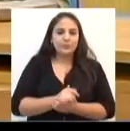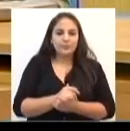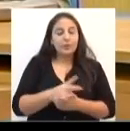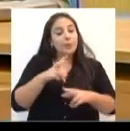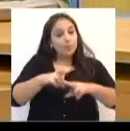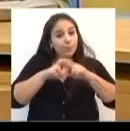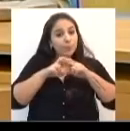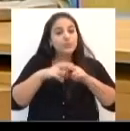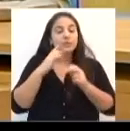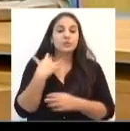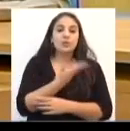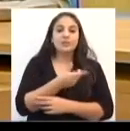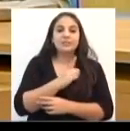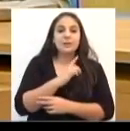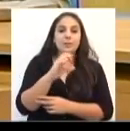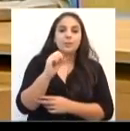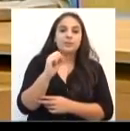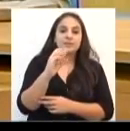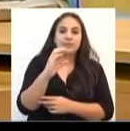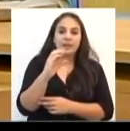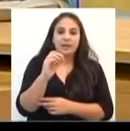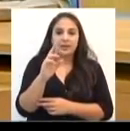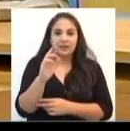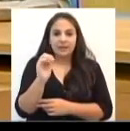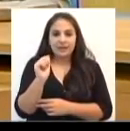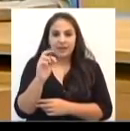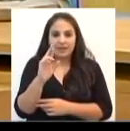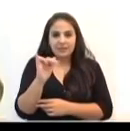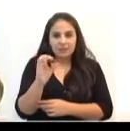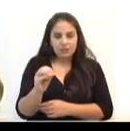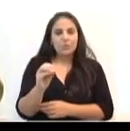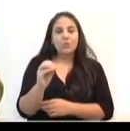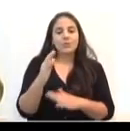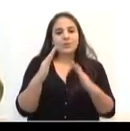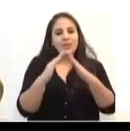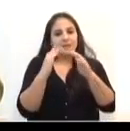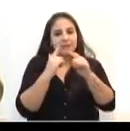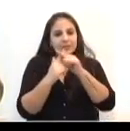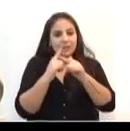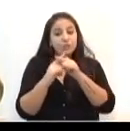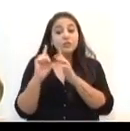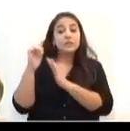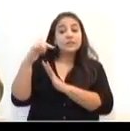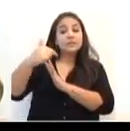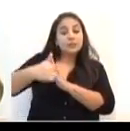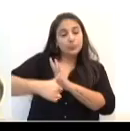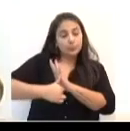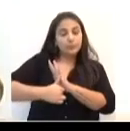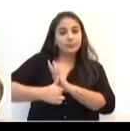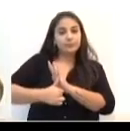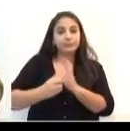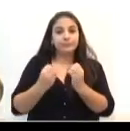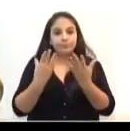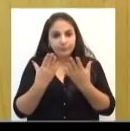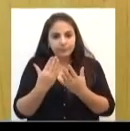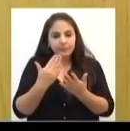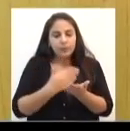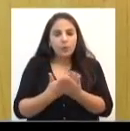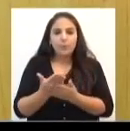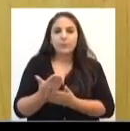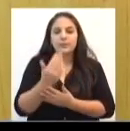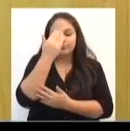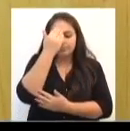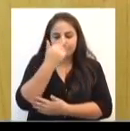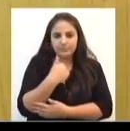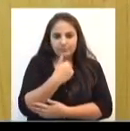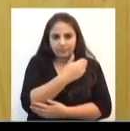Por isso que nós temos o sacrário na igreja e que após a celebração, porque a celebração, ela começa com o sinal da cruz na quinta